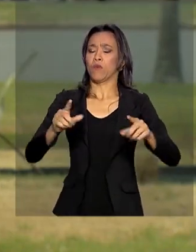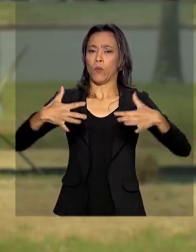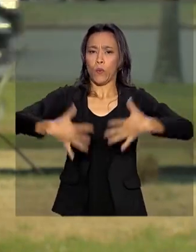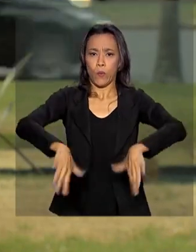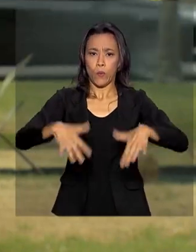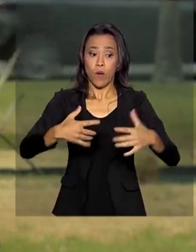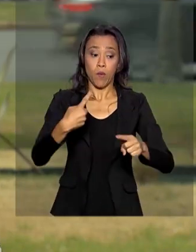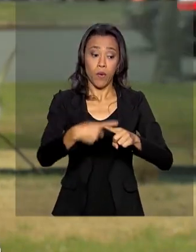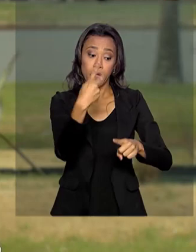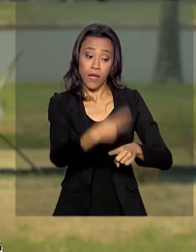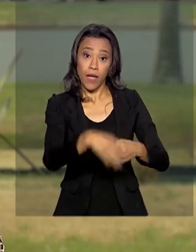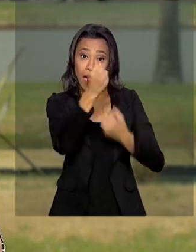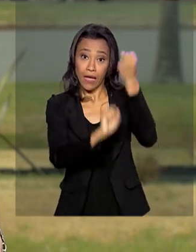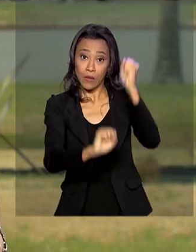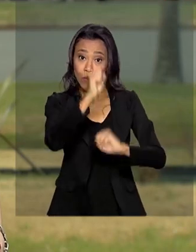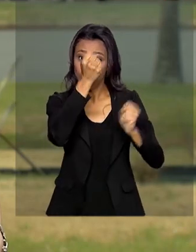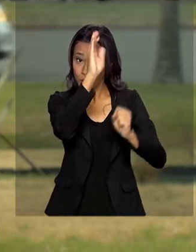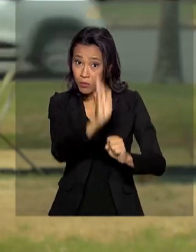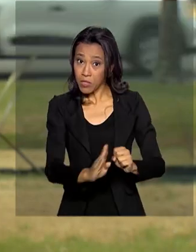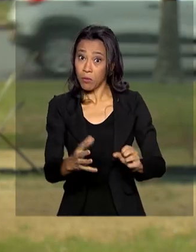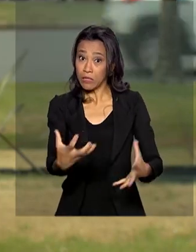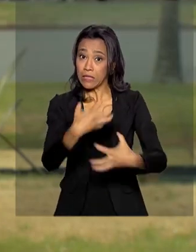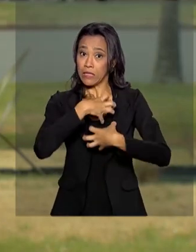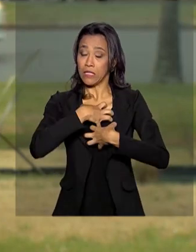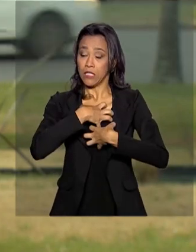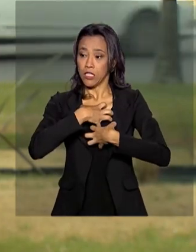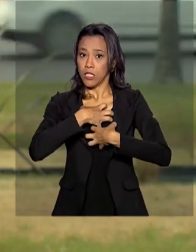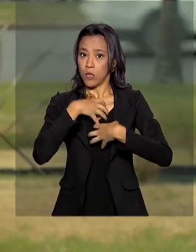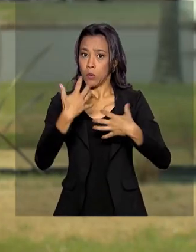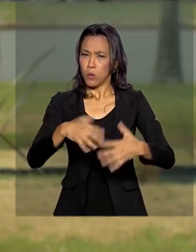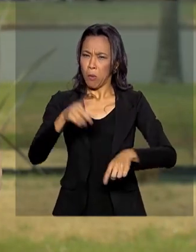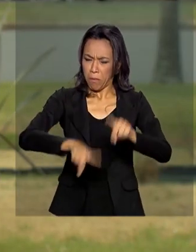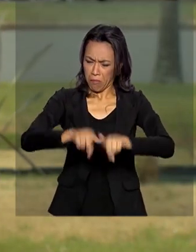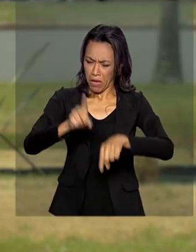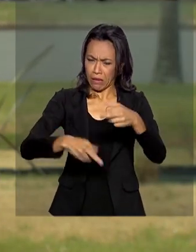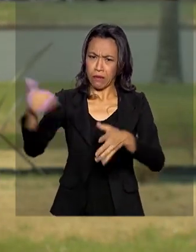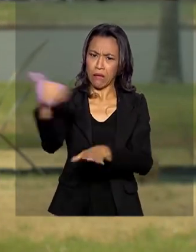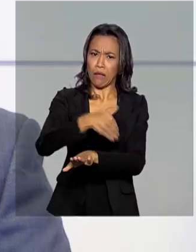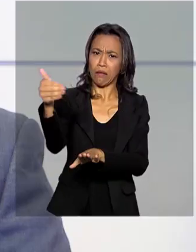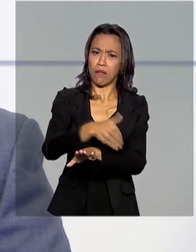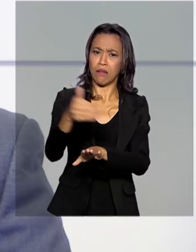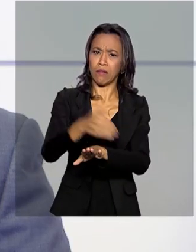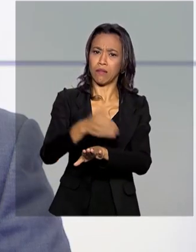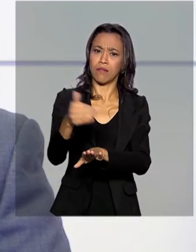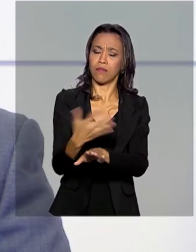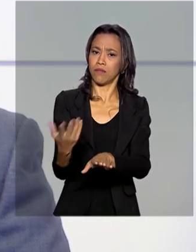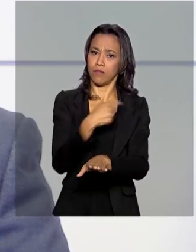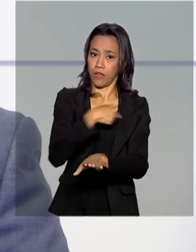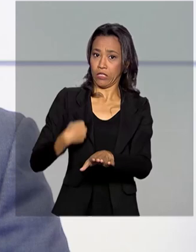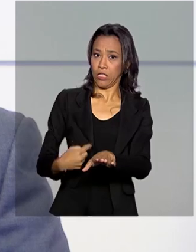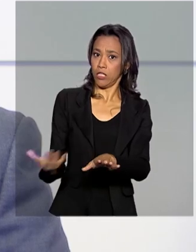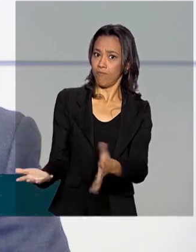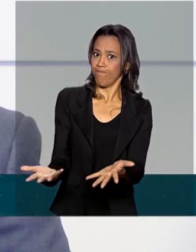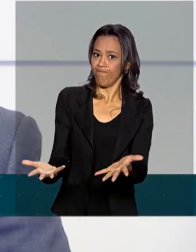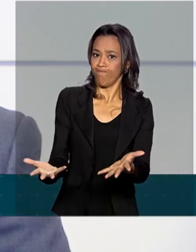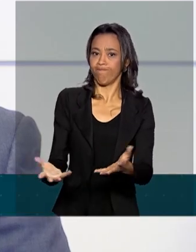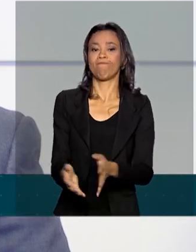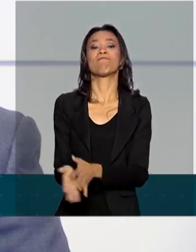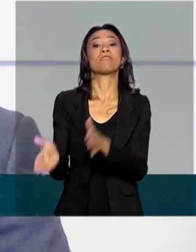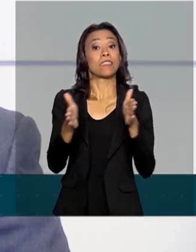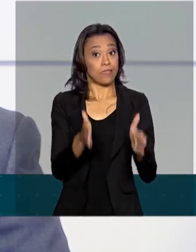pode sentir os efeitos da entrada de mais produtos chineses no mercado brasileiro. O Brasil tem que conseguir construir